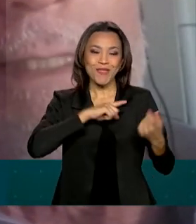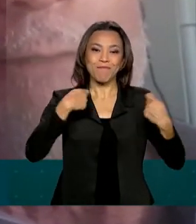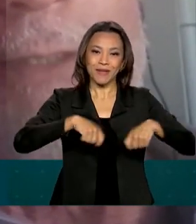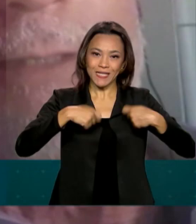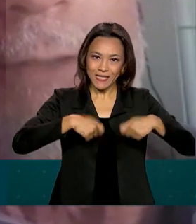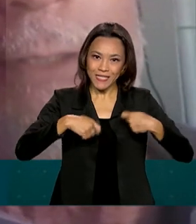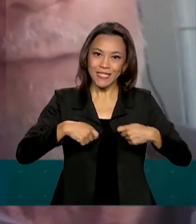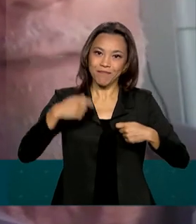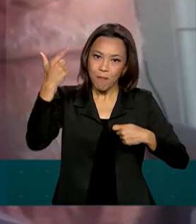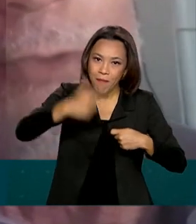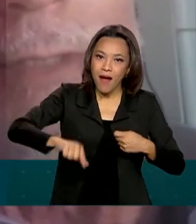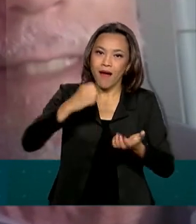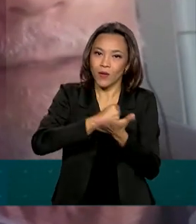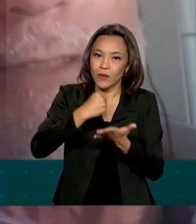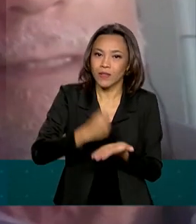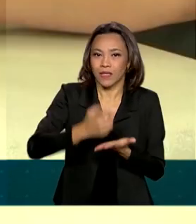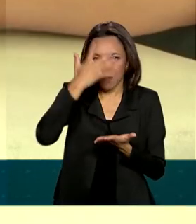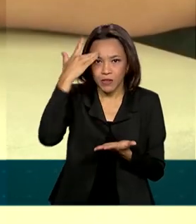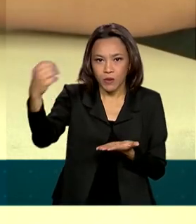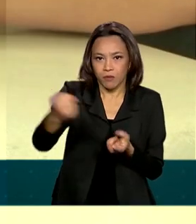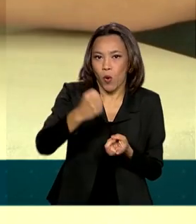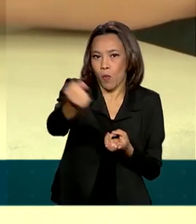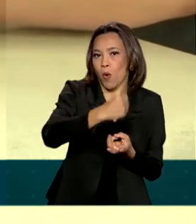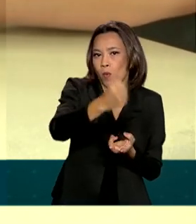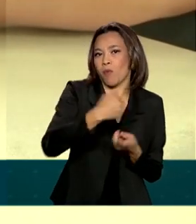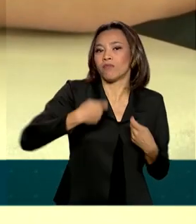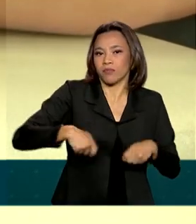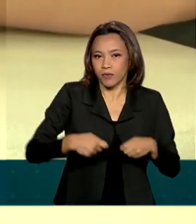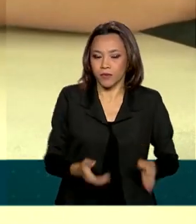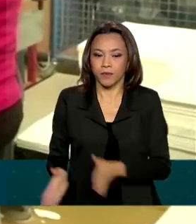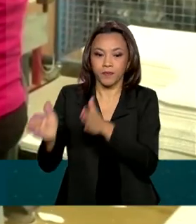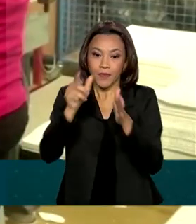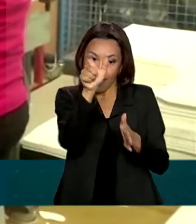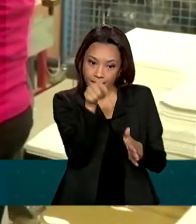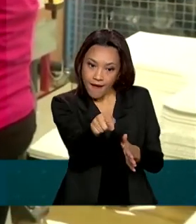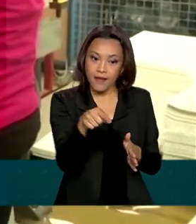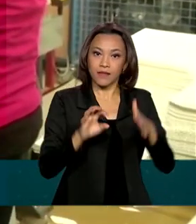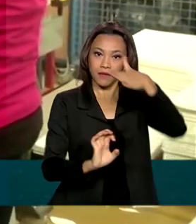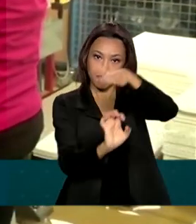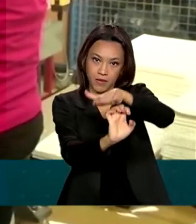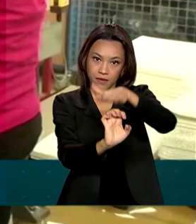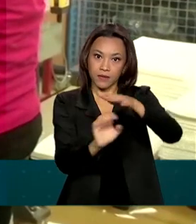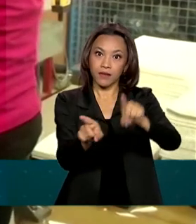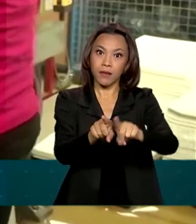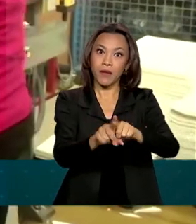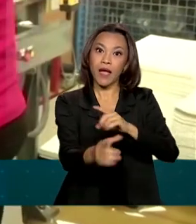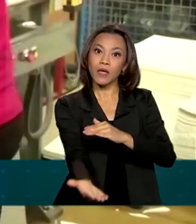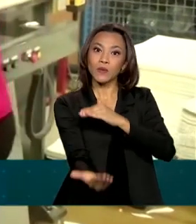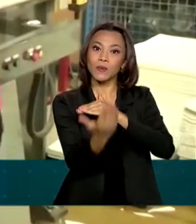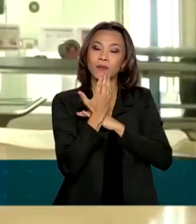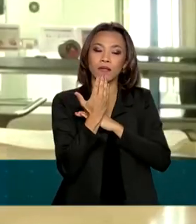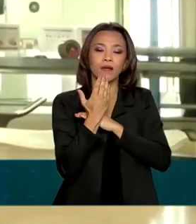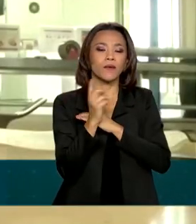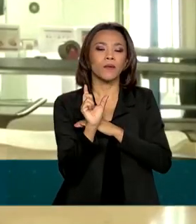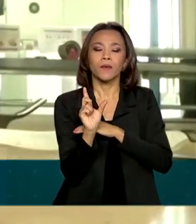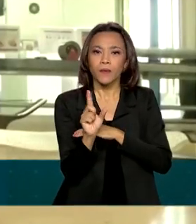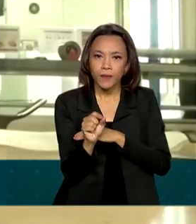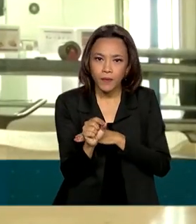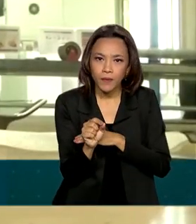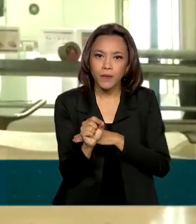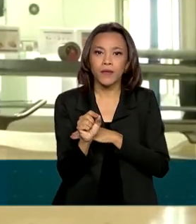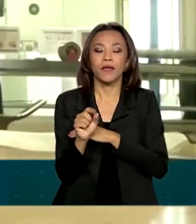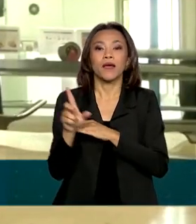nosso quadro de funcionários. Empresas como a de Maurício contribuíram para a alta dos índices de